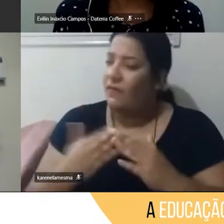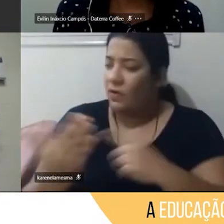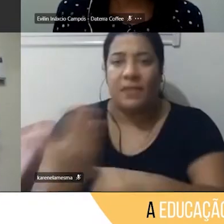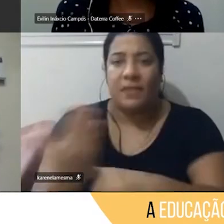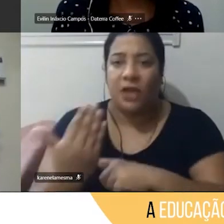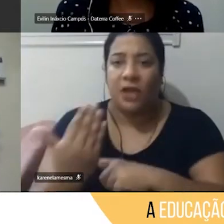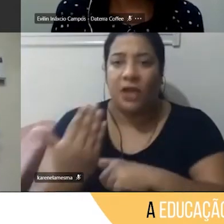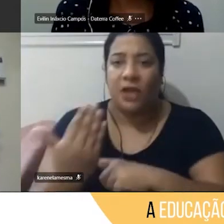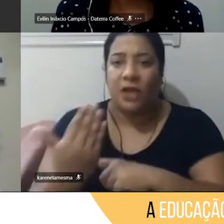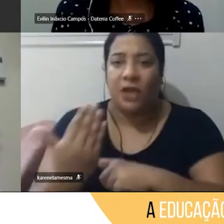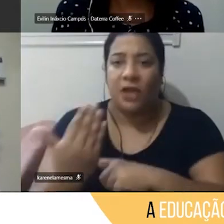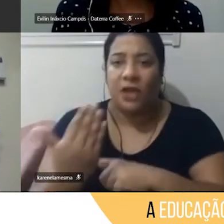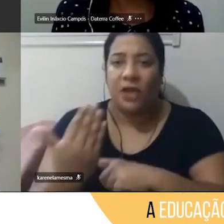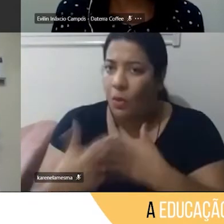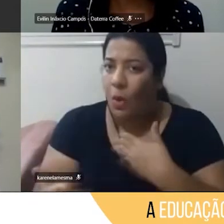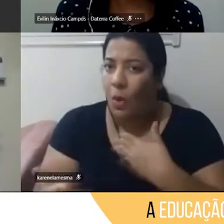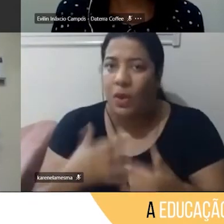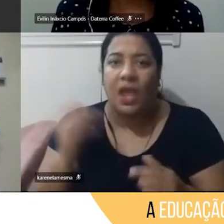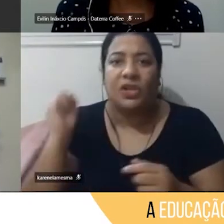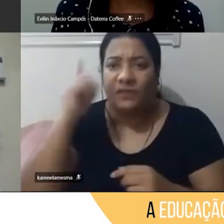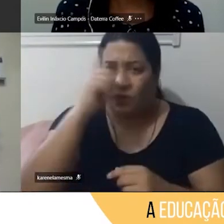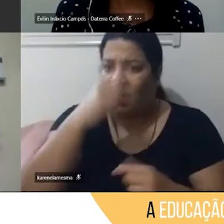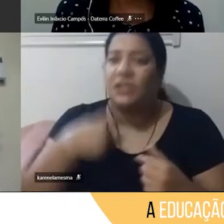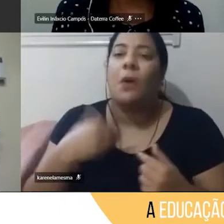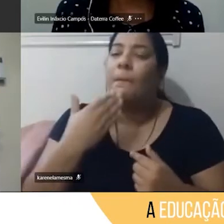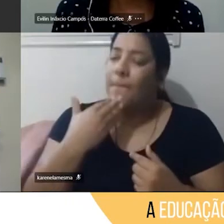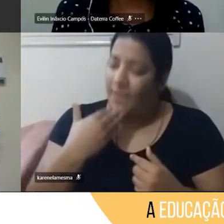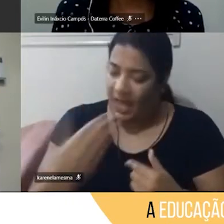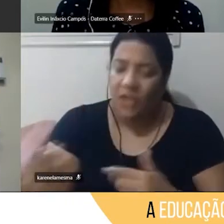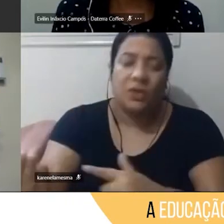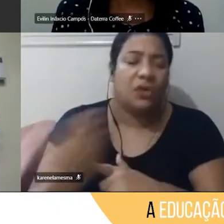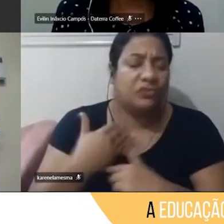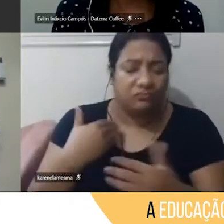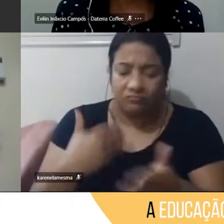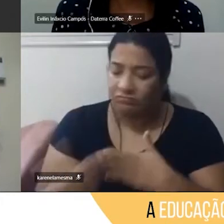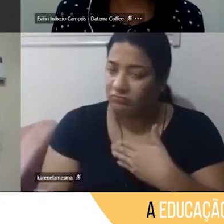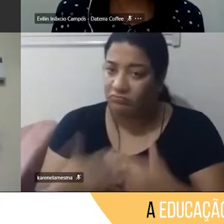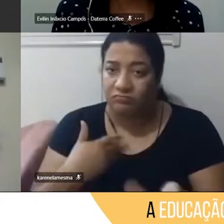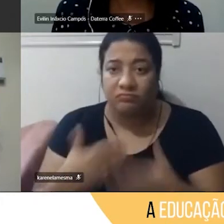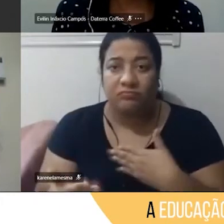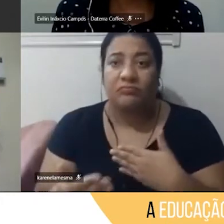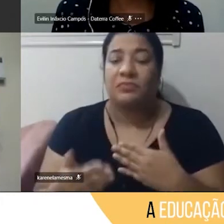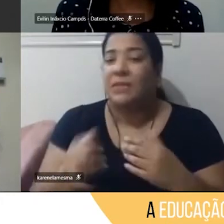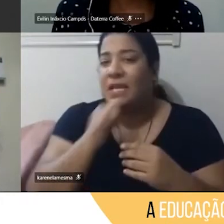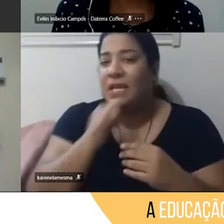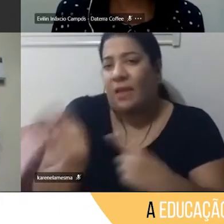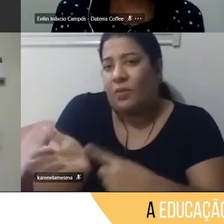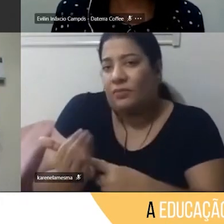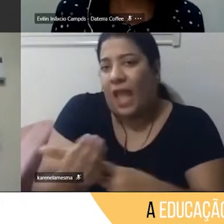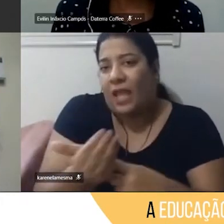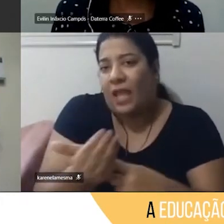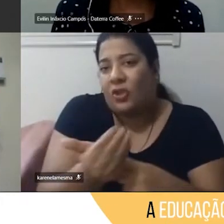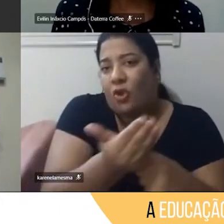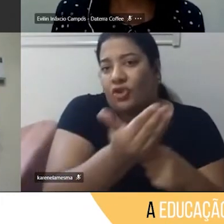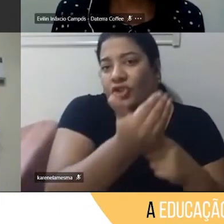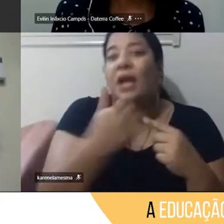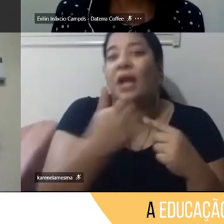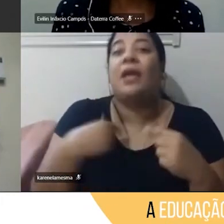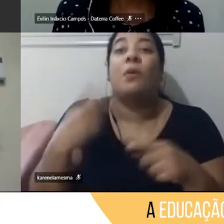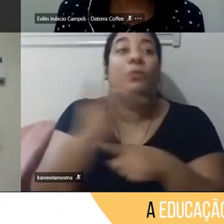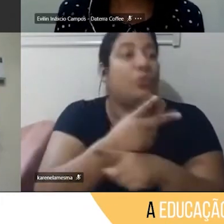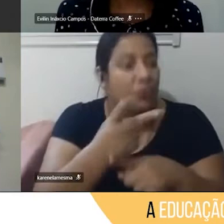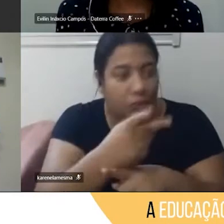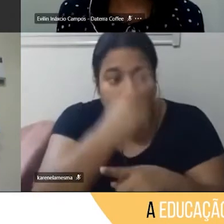que eu estou com dificuldade, eu tenho que buscar ajuda independente do que é. Se eu estou com dificuldade na tecnologia, eu vou procurar alguém que